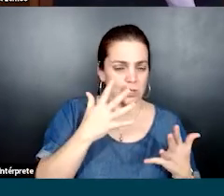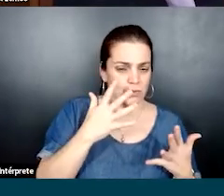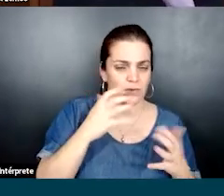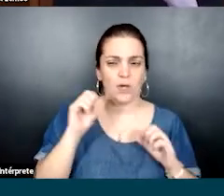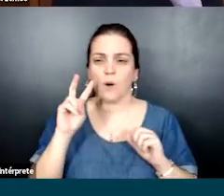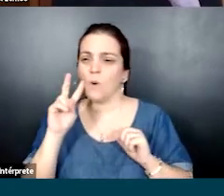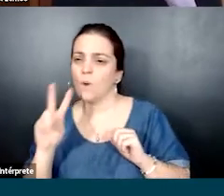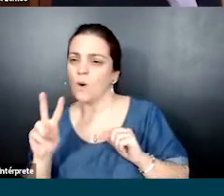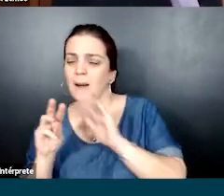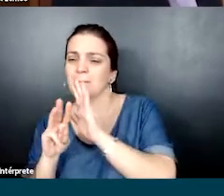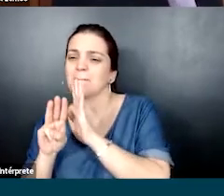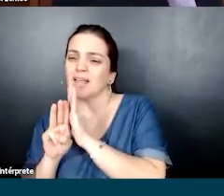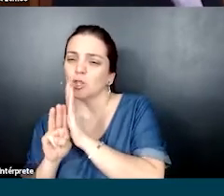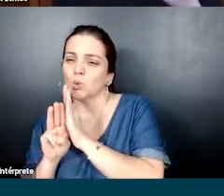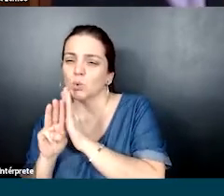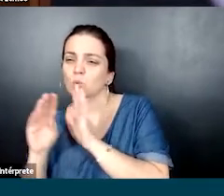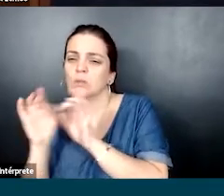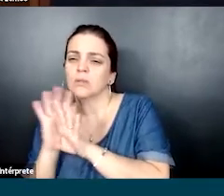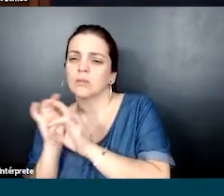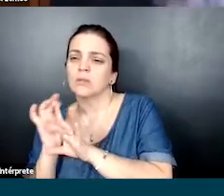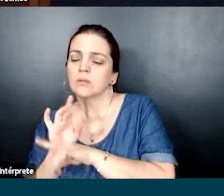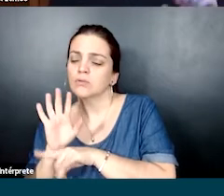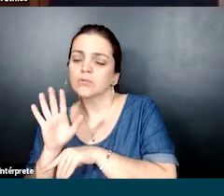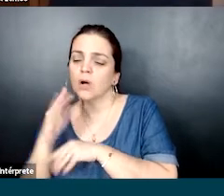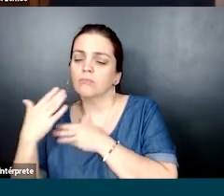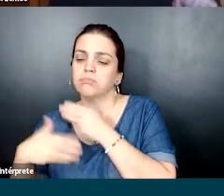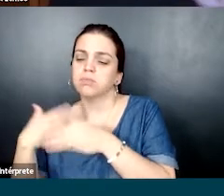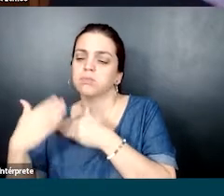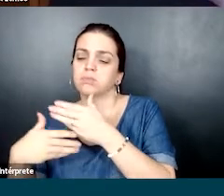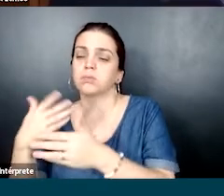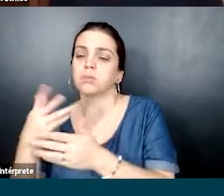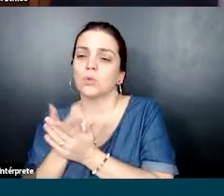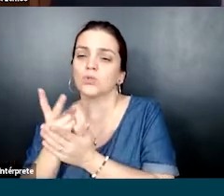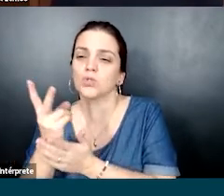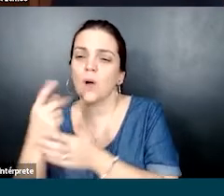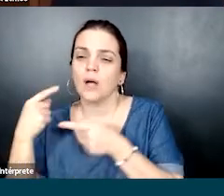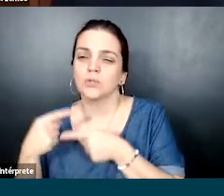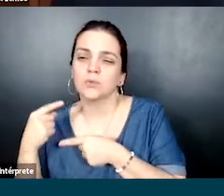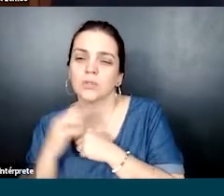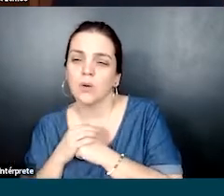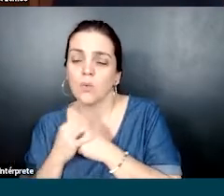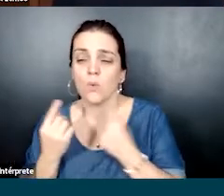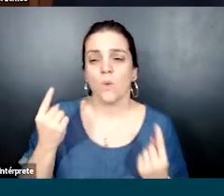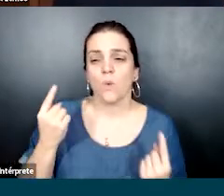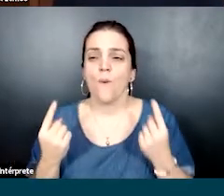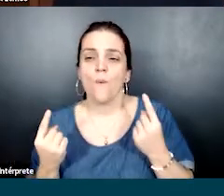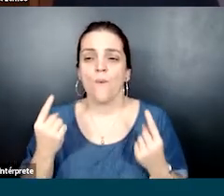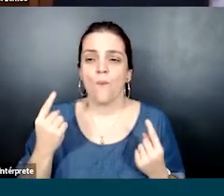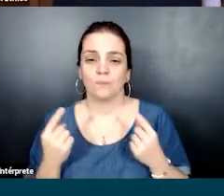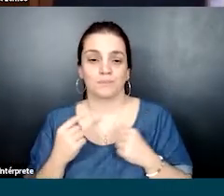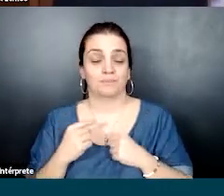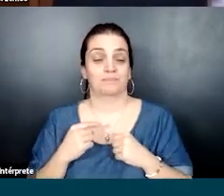Ou o método que a gente já conhece, o método que parece que já traz a solução pronta para a gente só avançar no que a gente precisa na discussão?